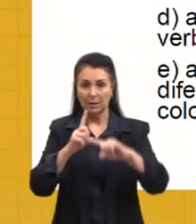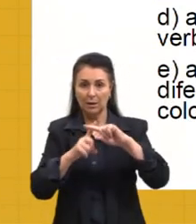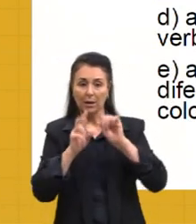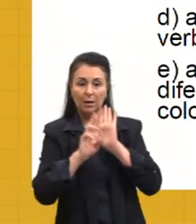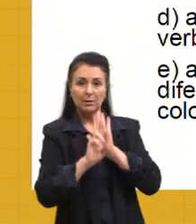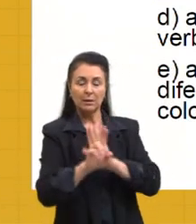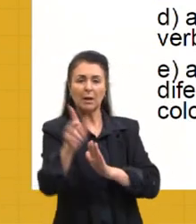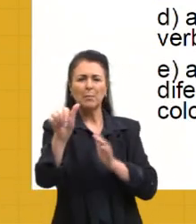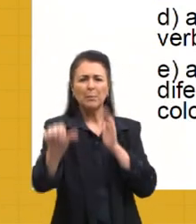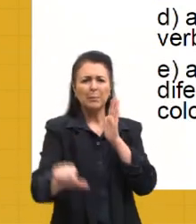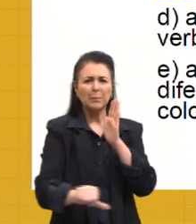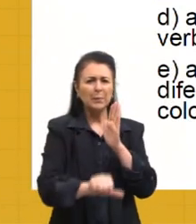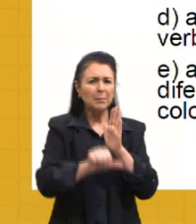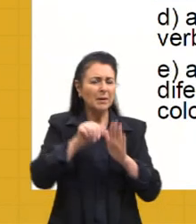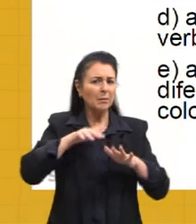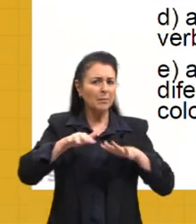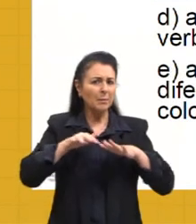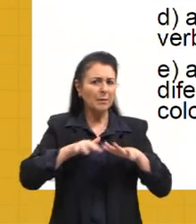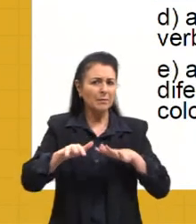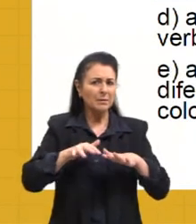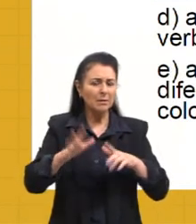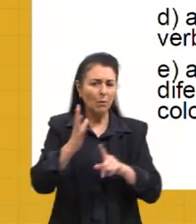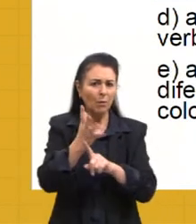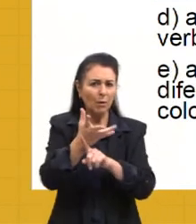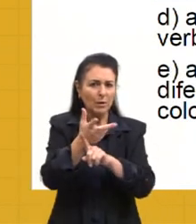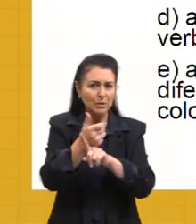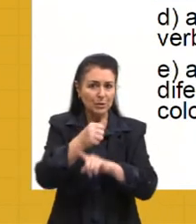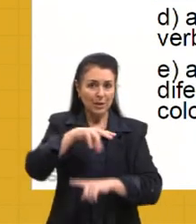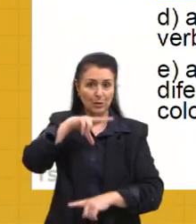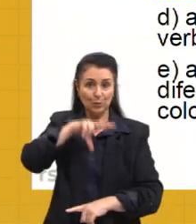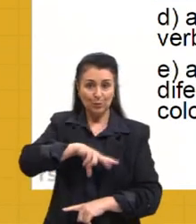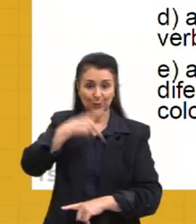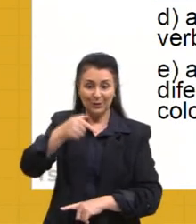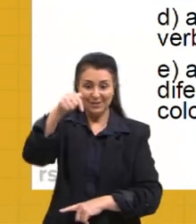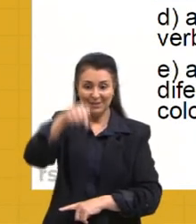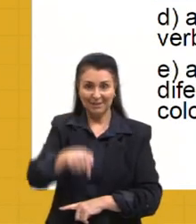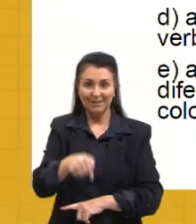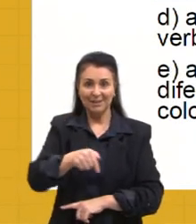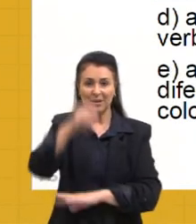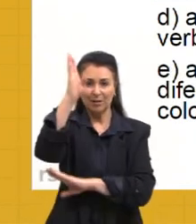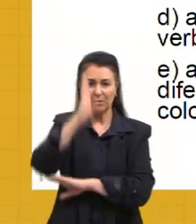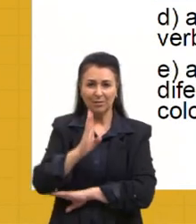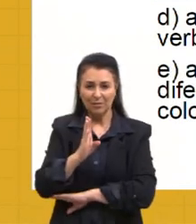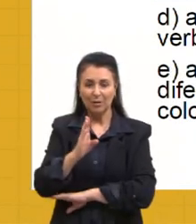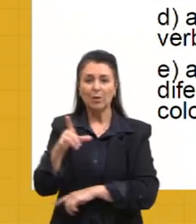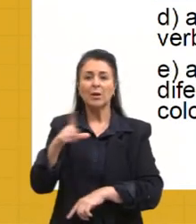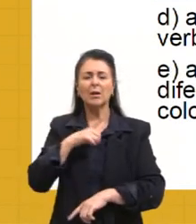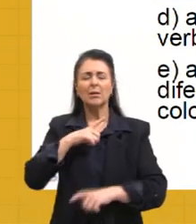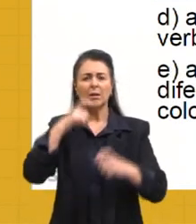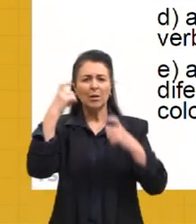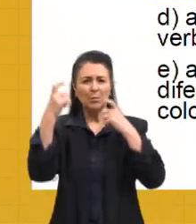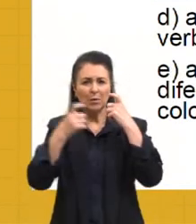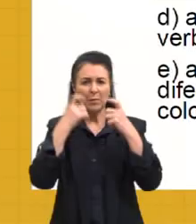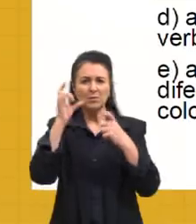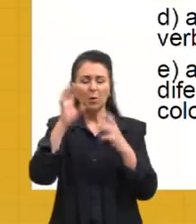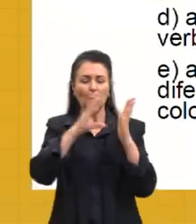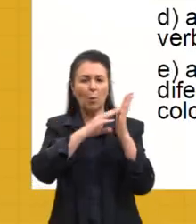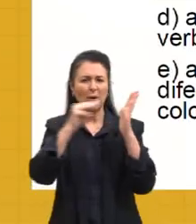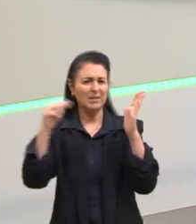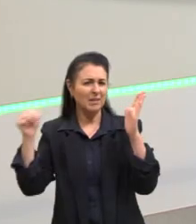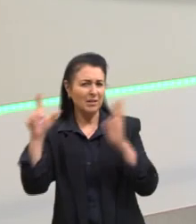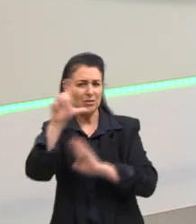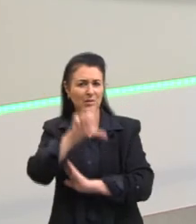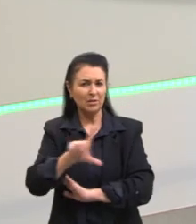das primeiras manifestações artísticas dos portugueses em terras brasileiras e preocupa-se apenas com a estética literária?